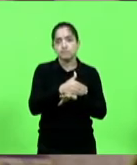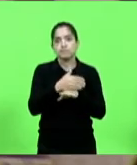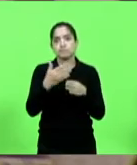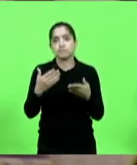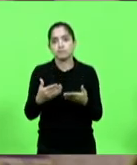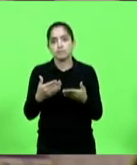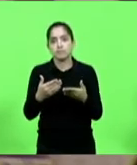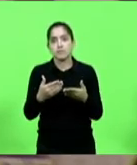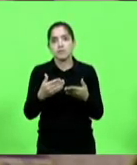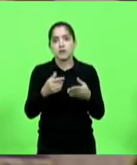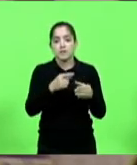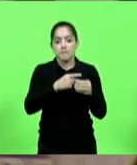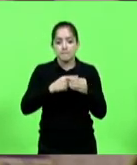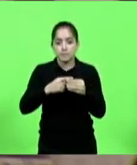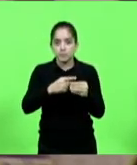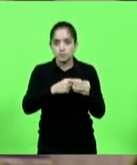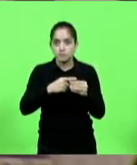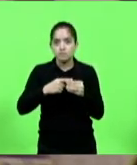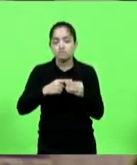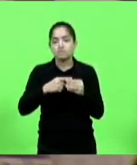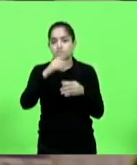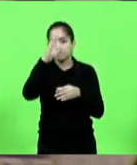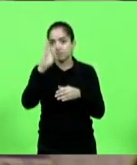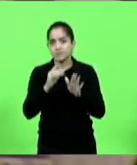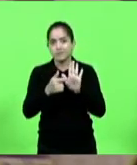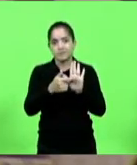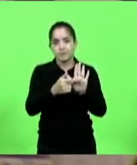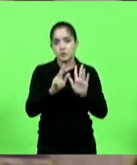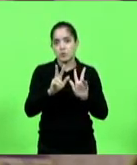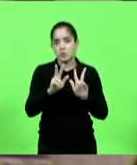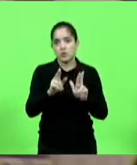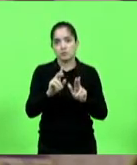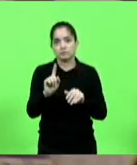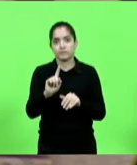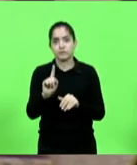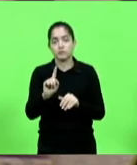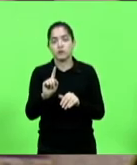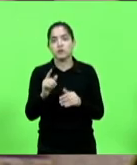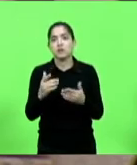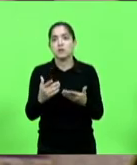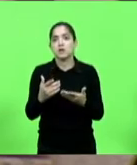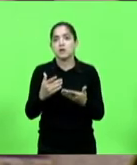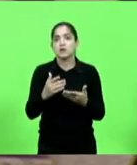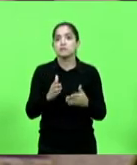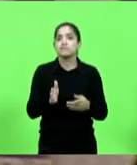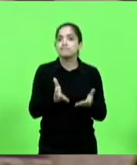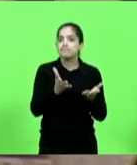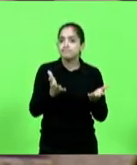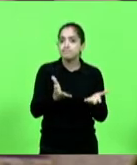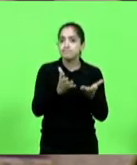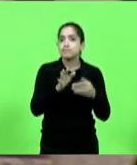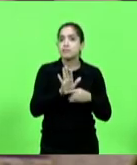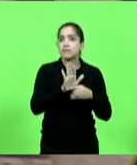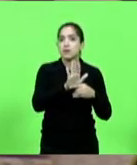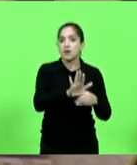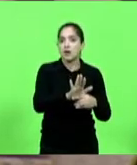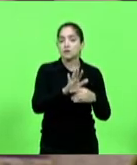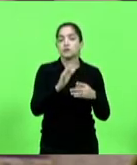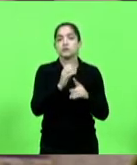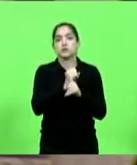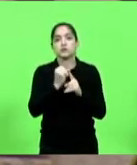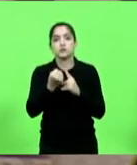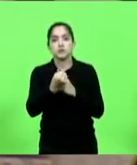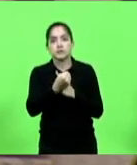cidades no Brasil apresentam. Contribuir para o engrandecimento da sociedade, seja